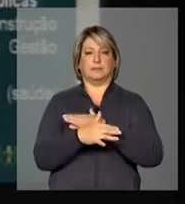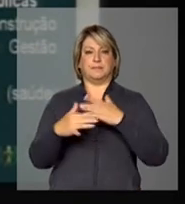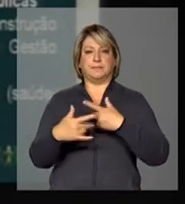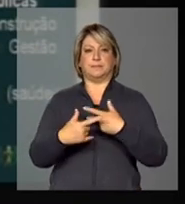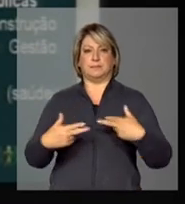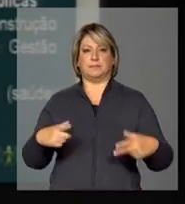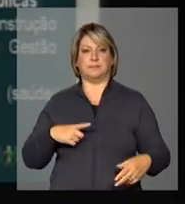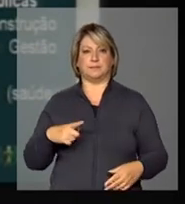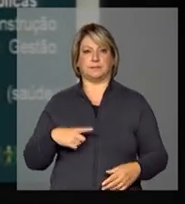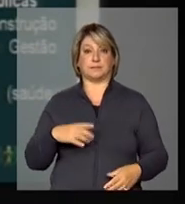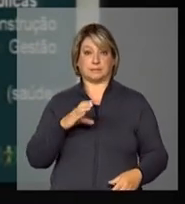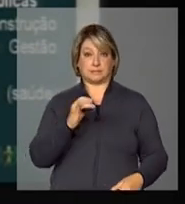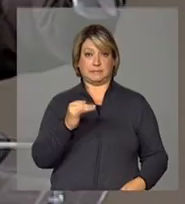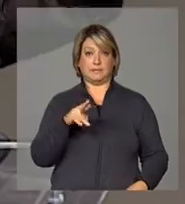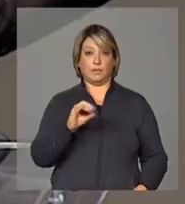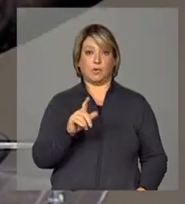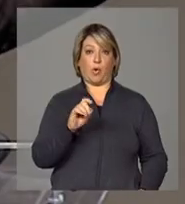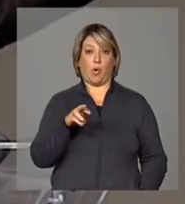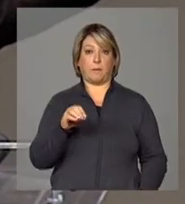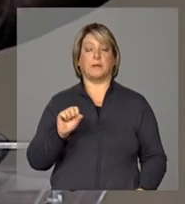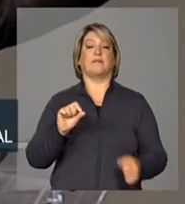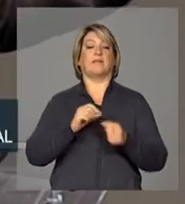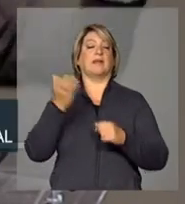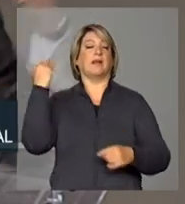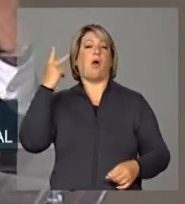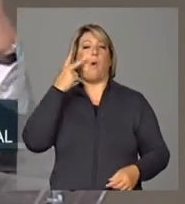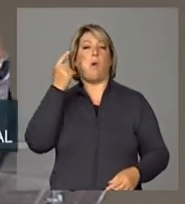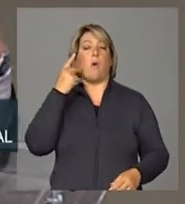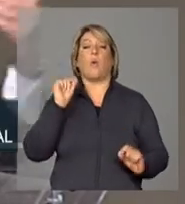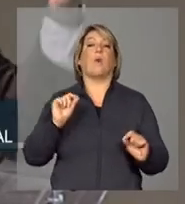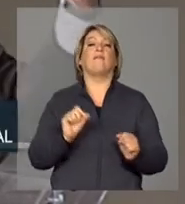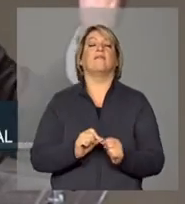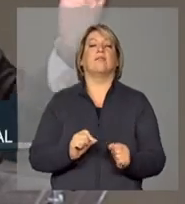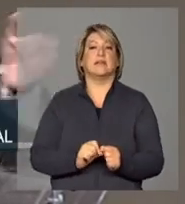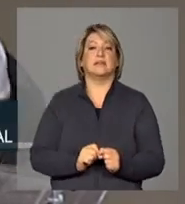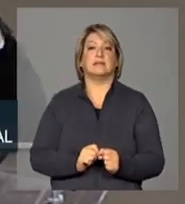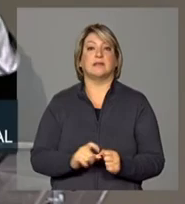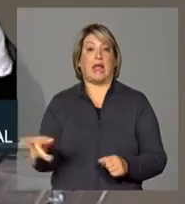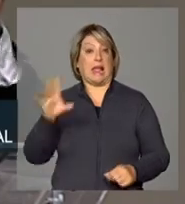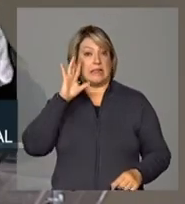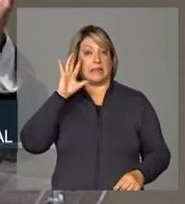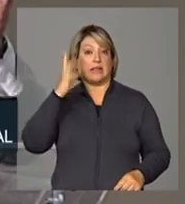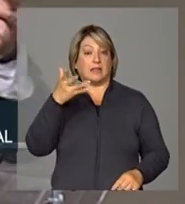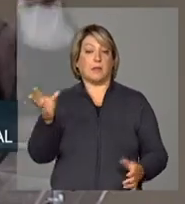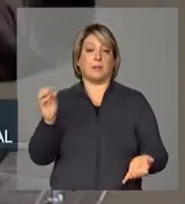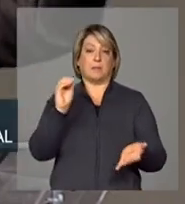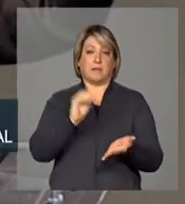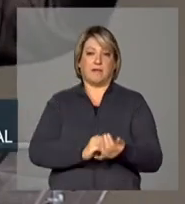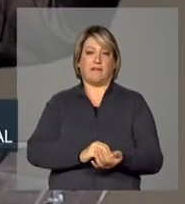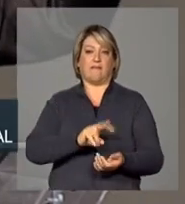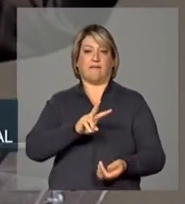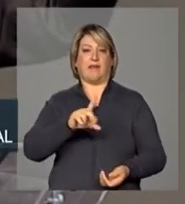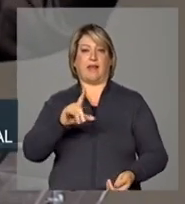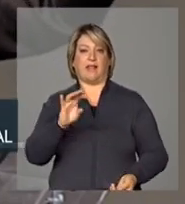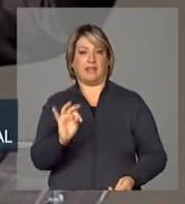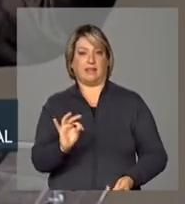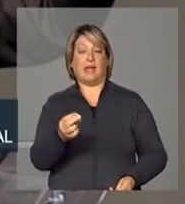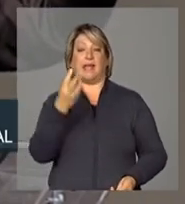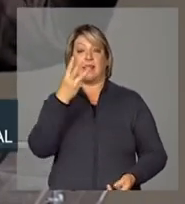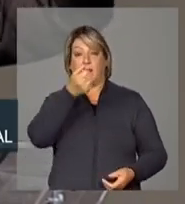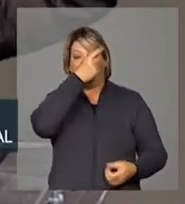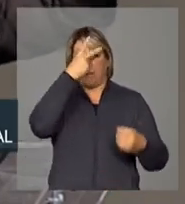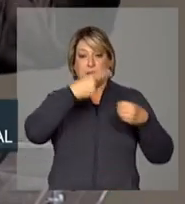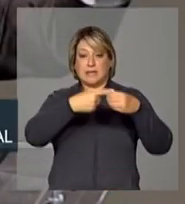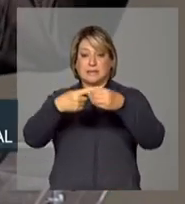fez, por exemplo, o Ciro Gomes, no Ceará, na decisão de colocar os VLT em três municípios do Ceará,